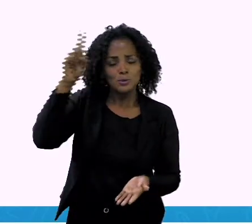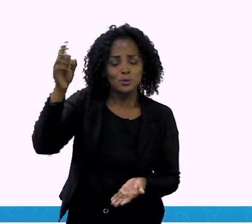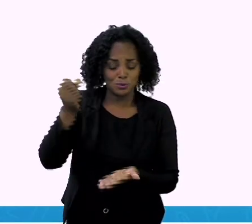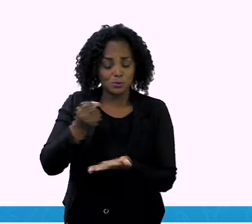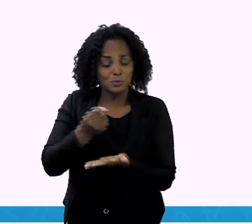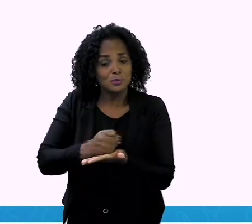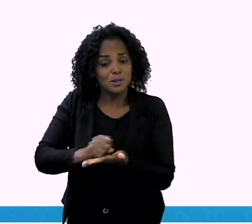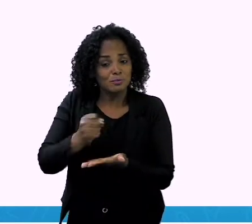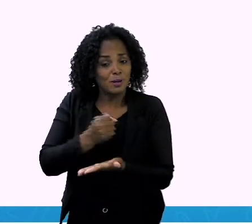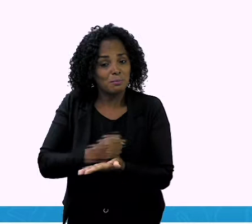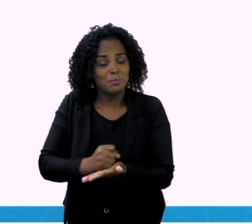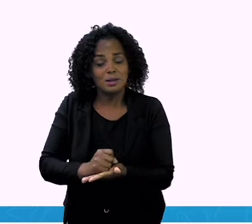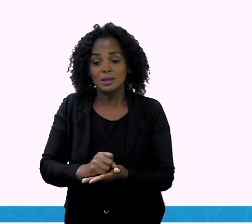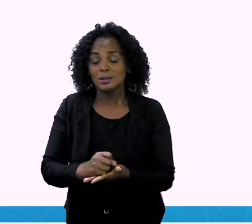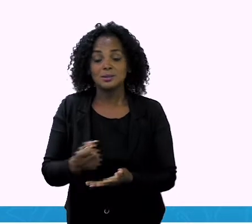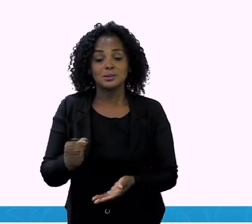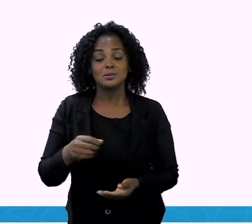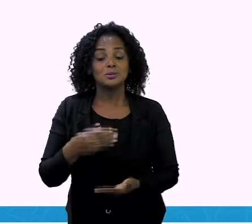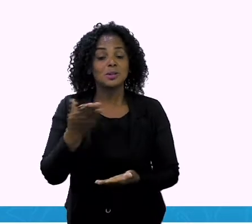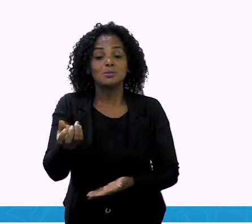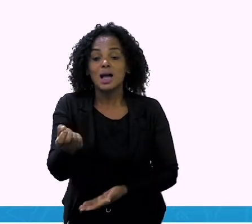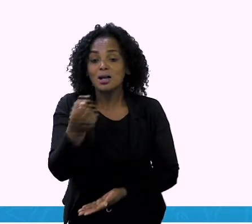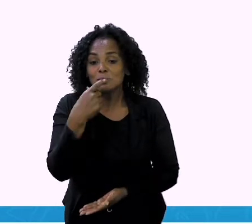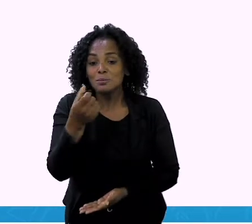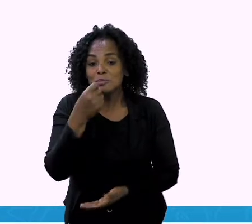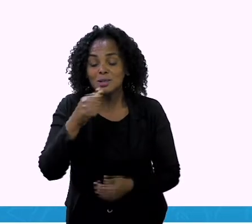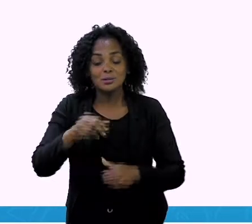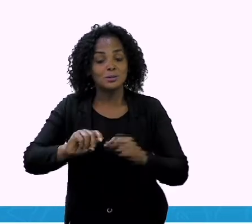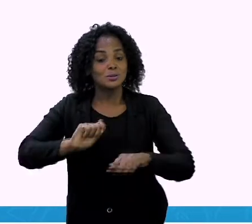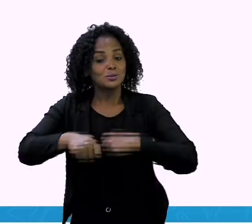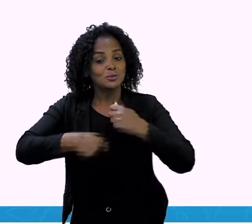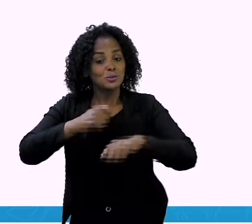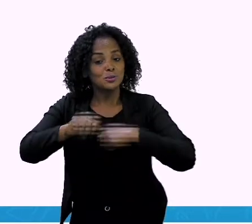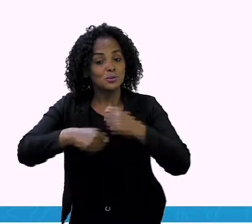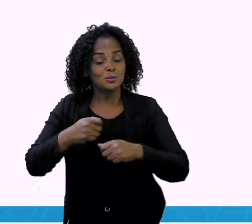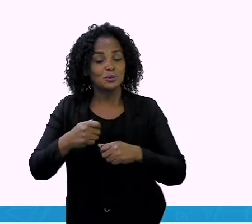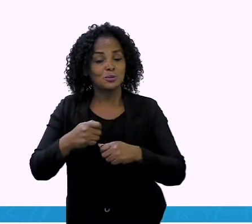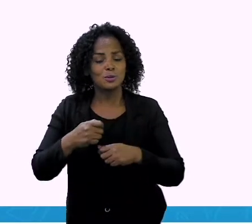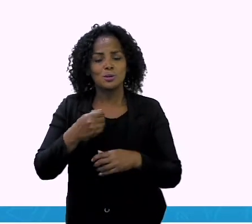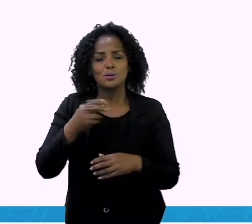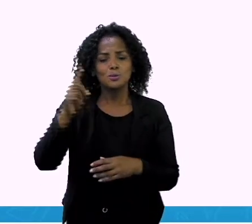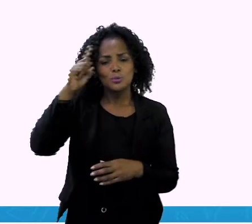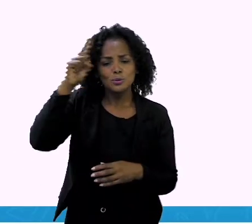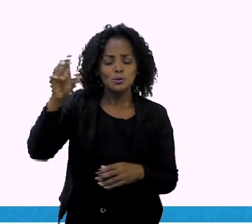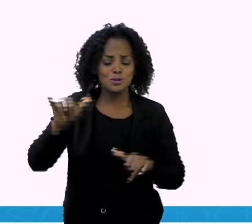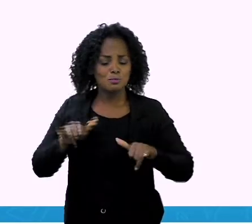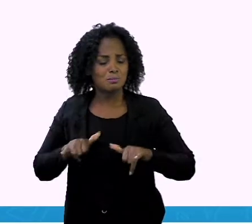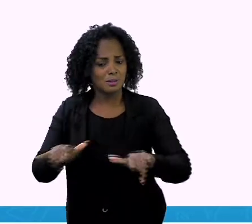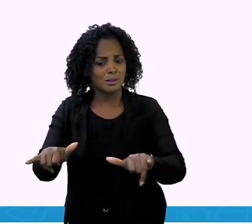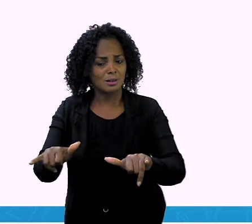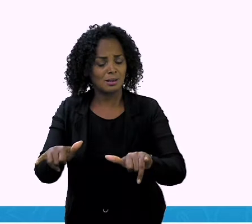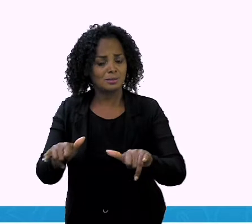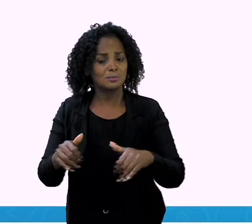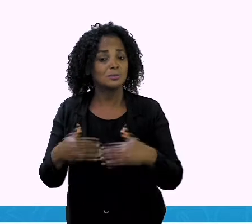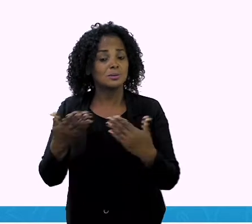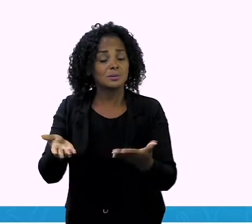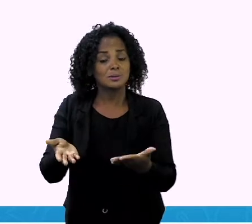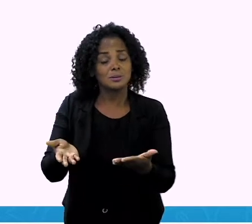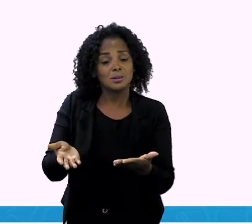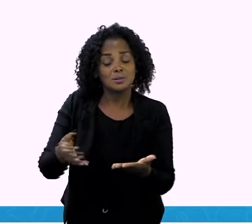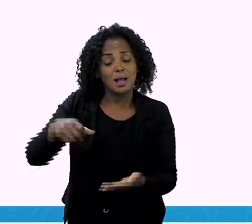dá mais comprimido de troco. Seu Ângelo do mercado não dá mais mercadoria como se fosse dinheiro.